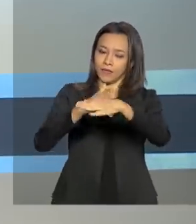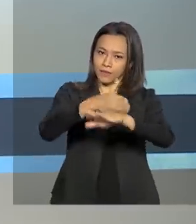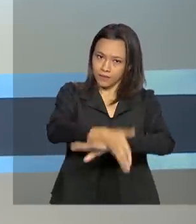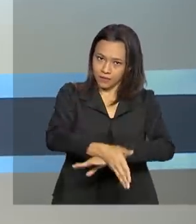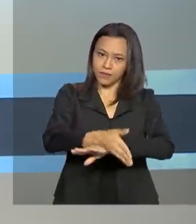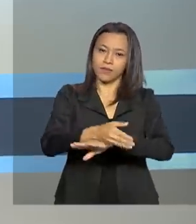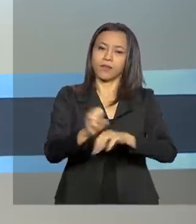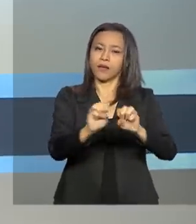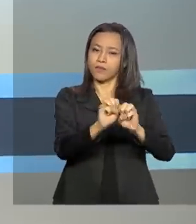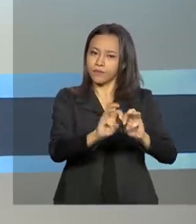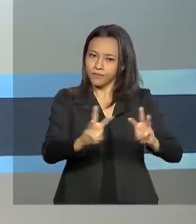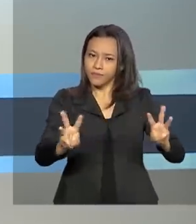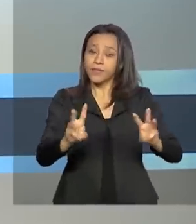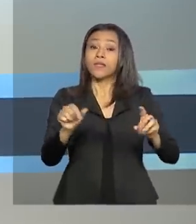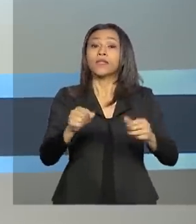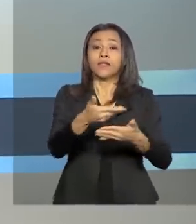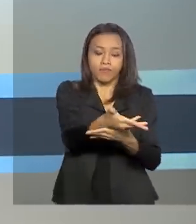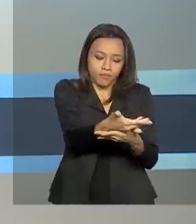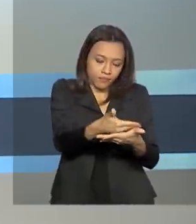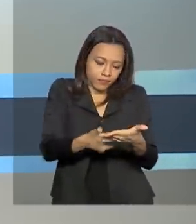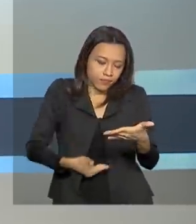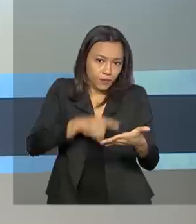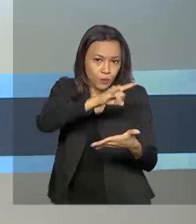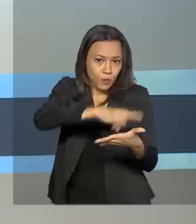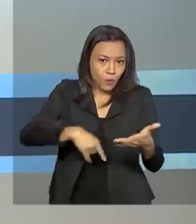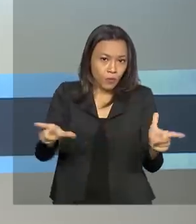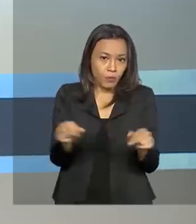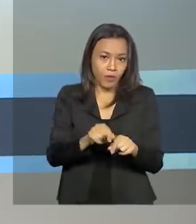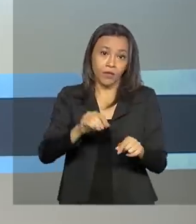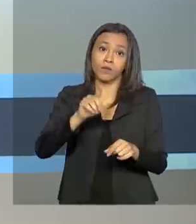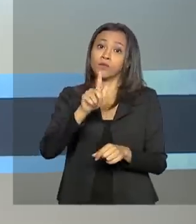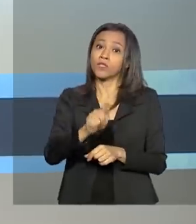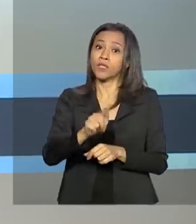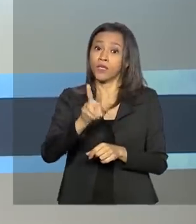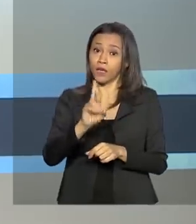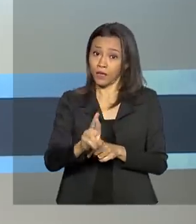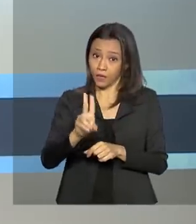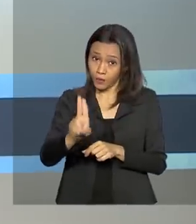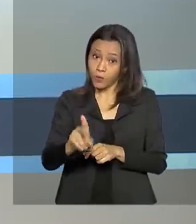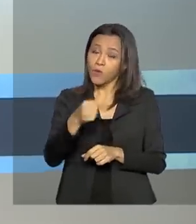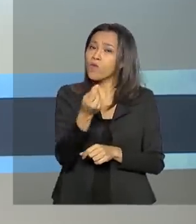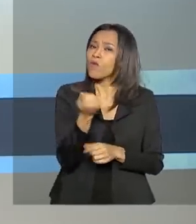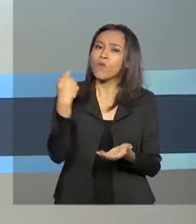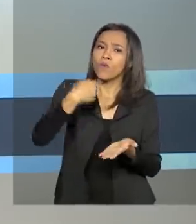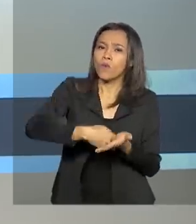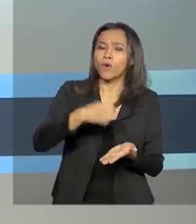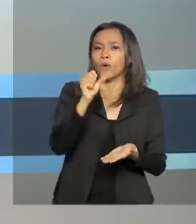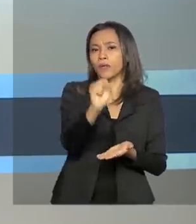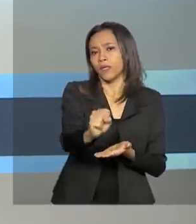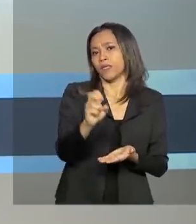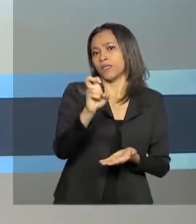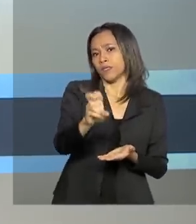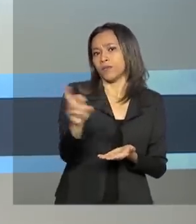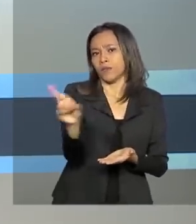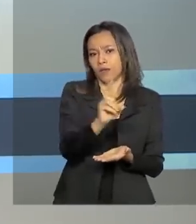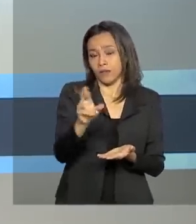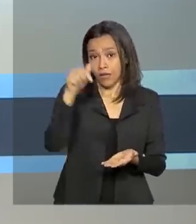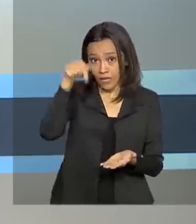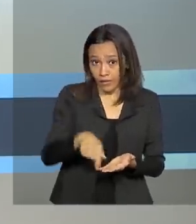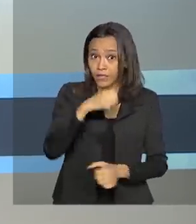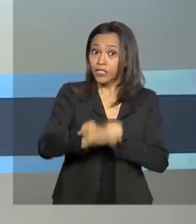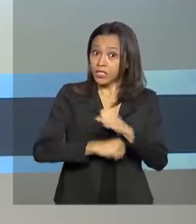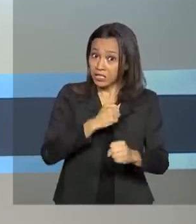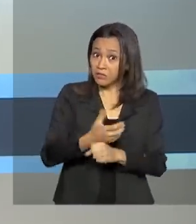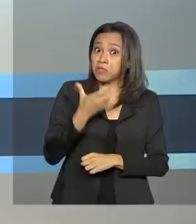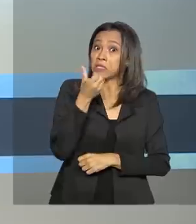participante e gerar uma guia de recolhimento da União com a nova data. O valor é de R 85,00. Este ano, o Enem recebeu mais de 6